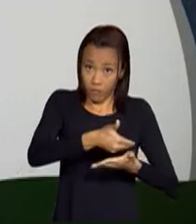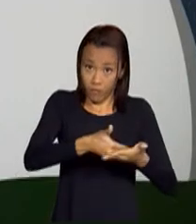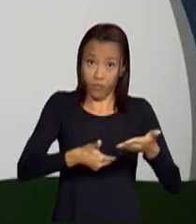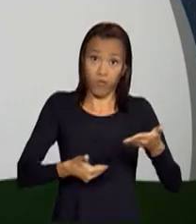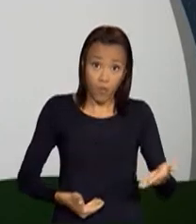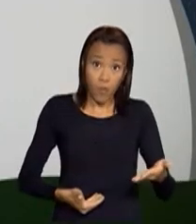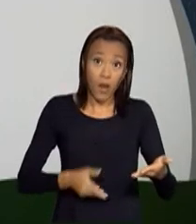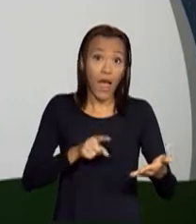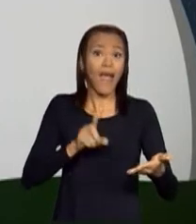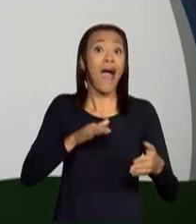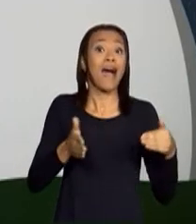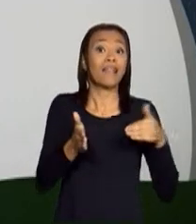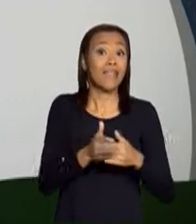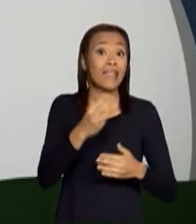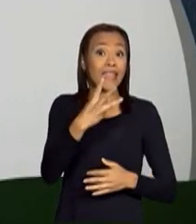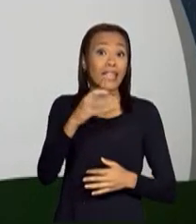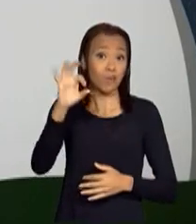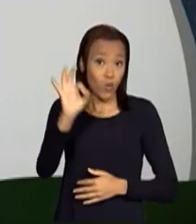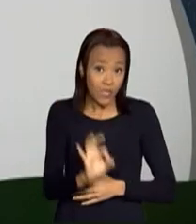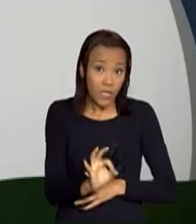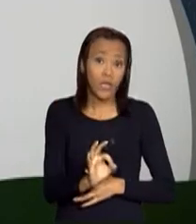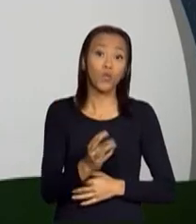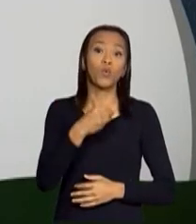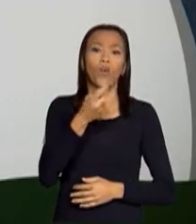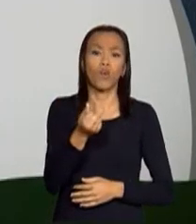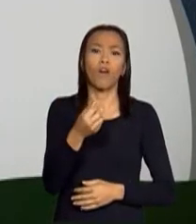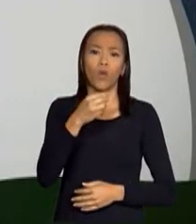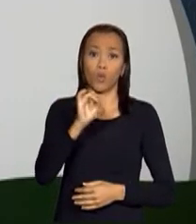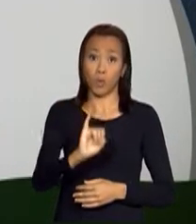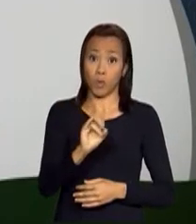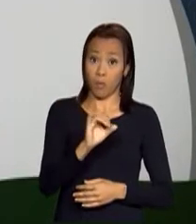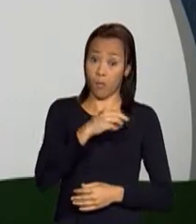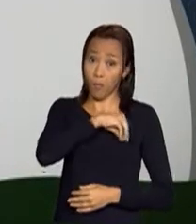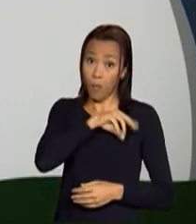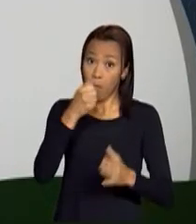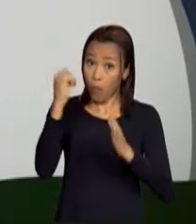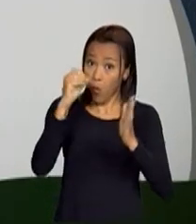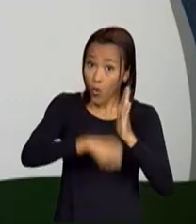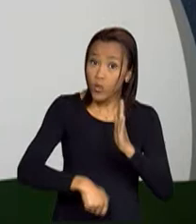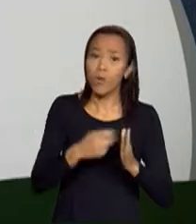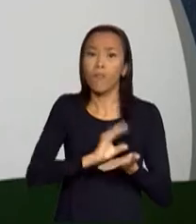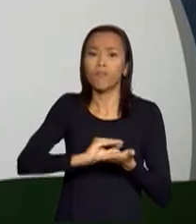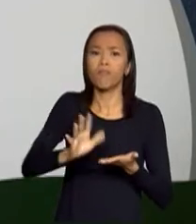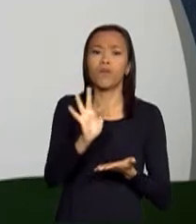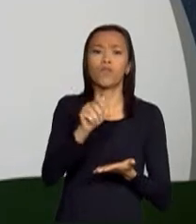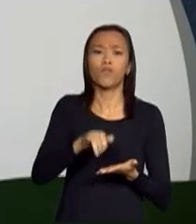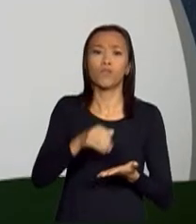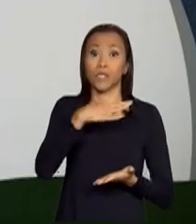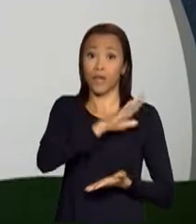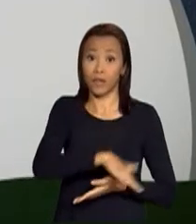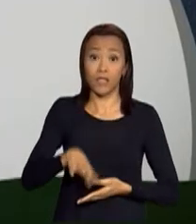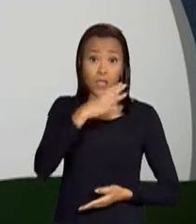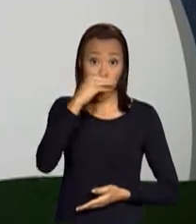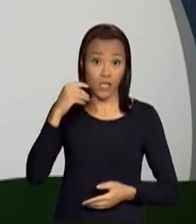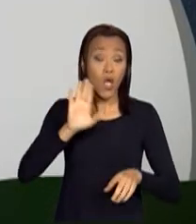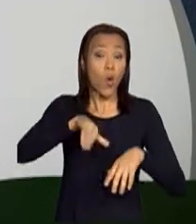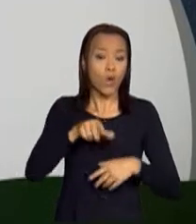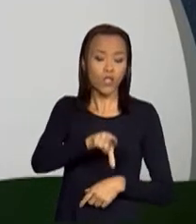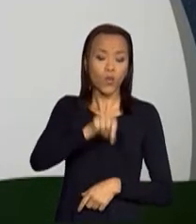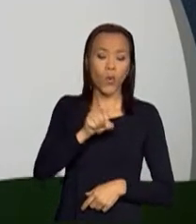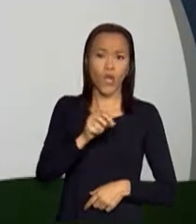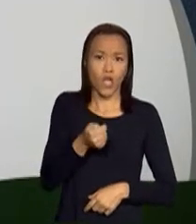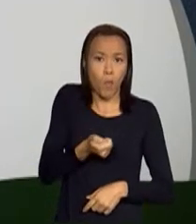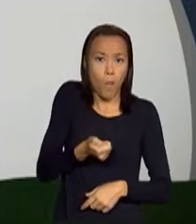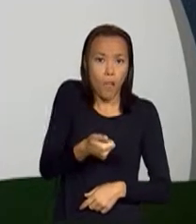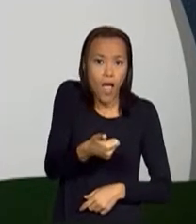formulário, até 3% do valor do imposto para os fundos da criança e do adolescente. Ao selecionar a opção